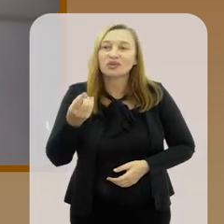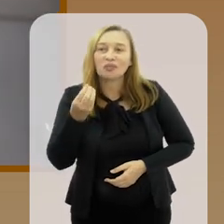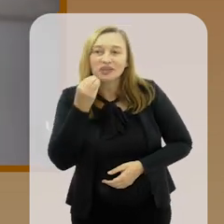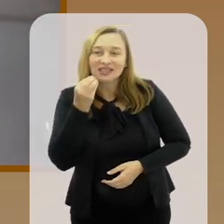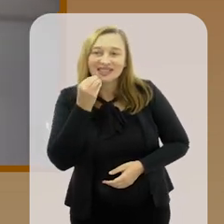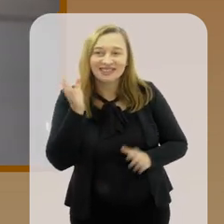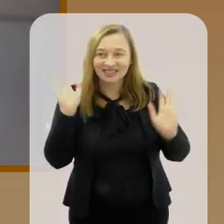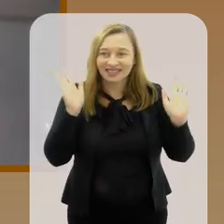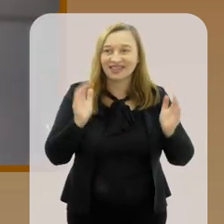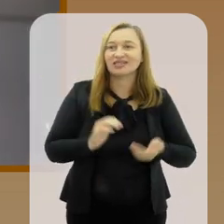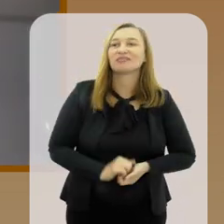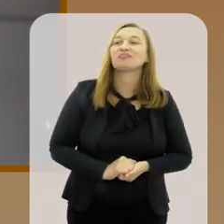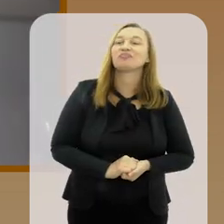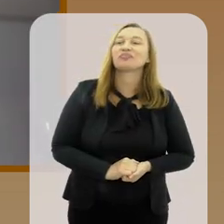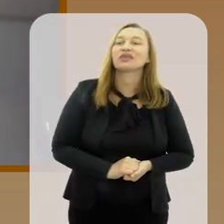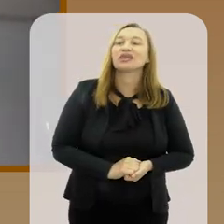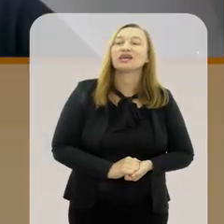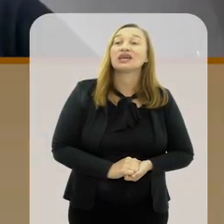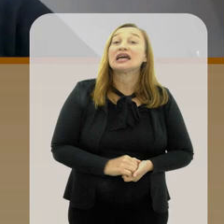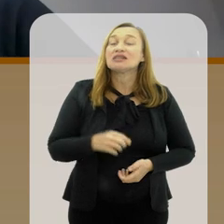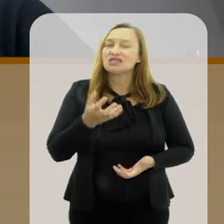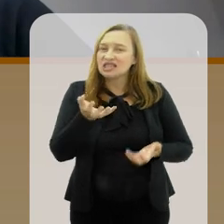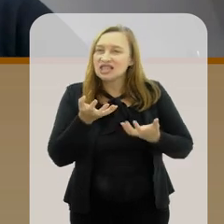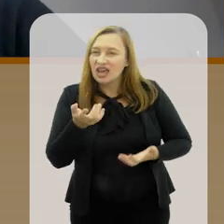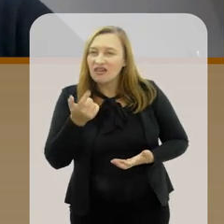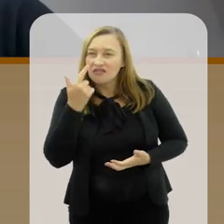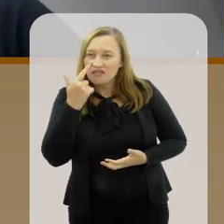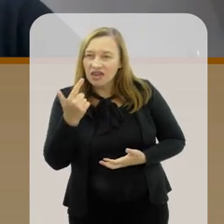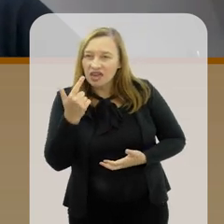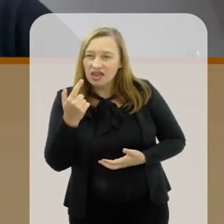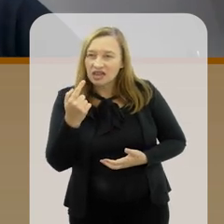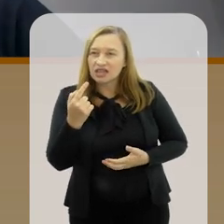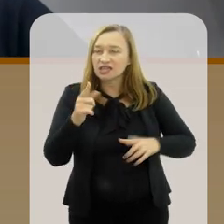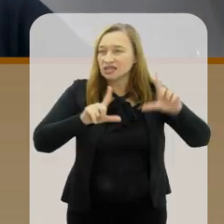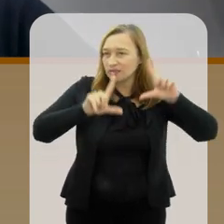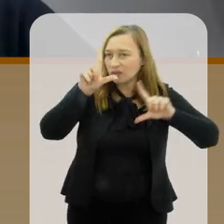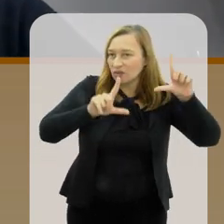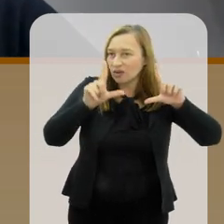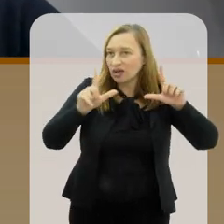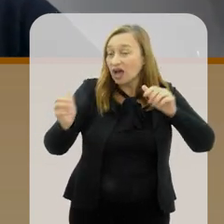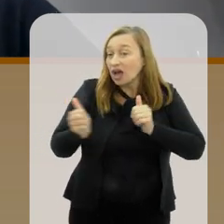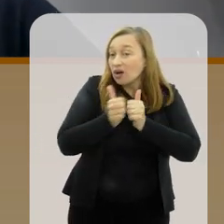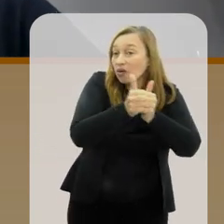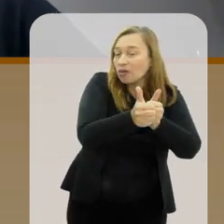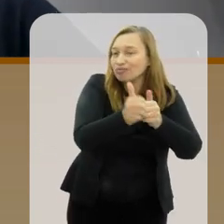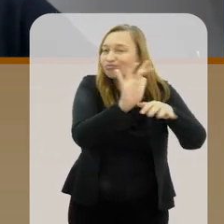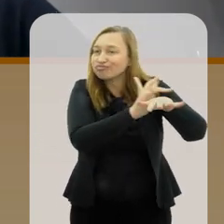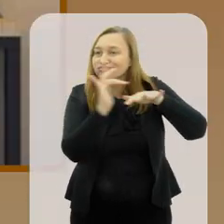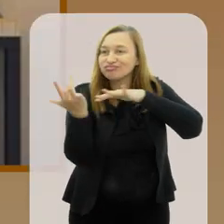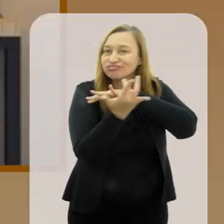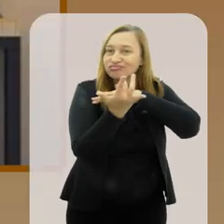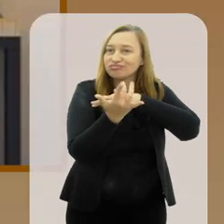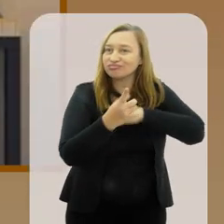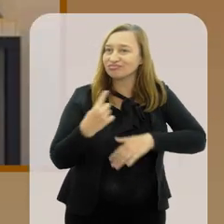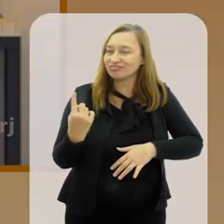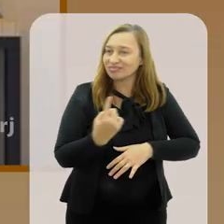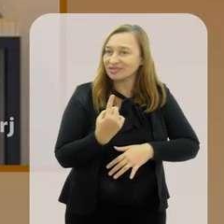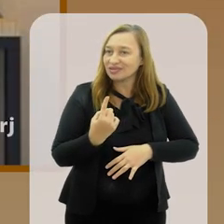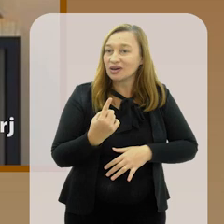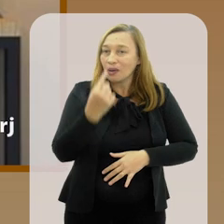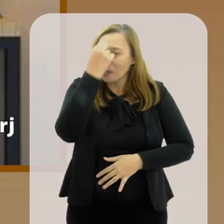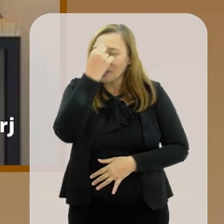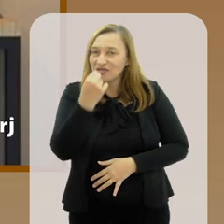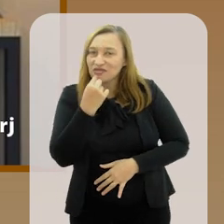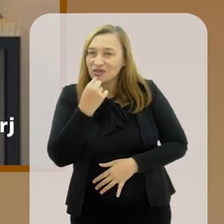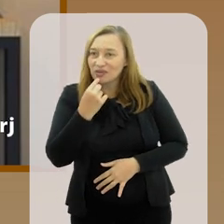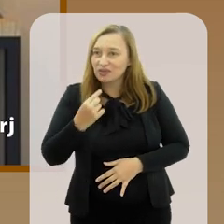até a próxima oportunidade até a próxima se você quiser rever esse programa acompanhe a gente pelas